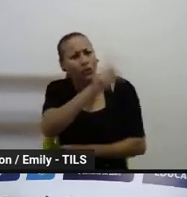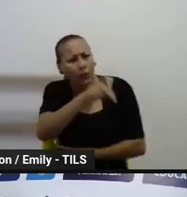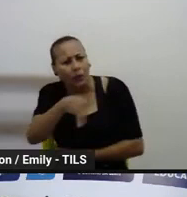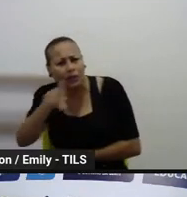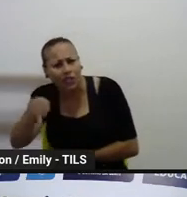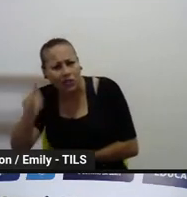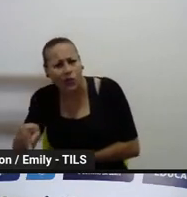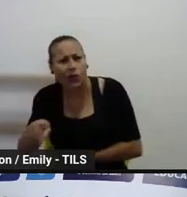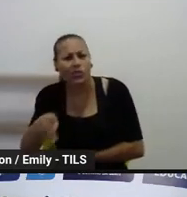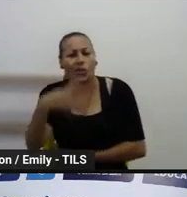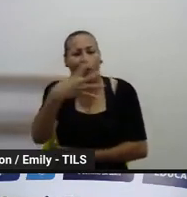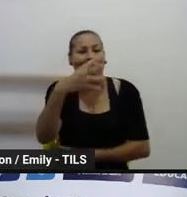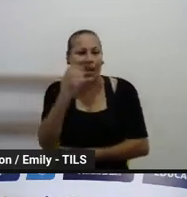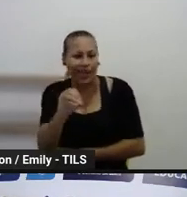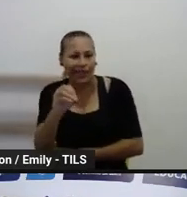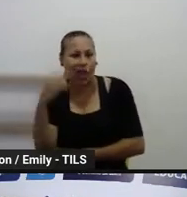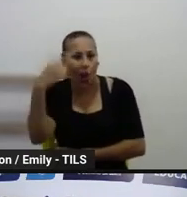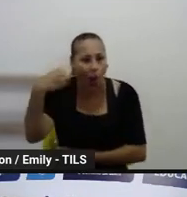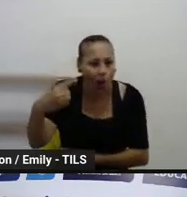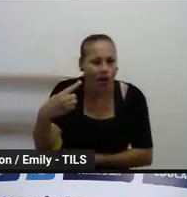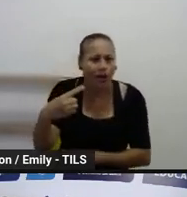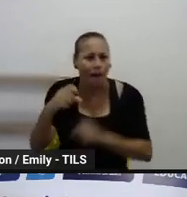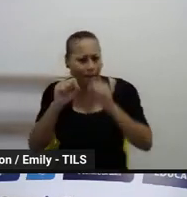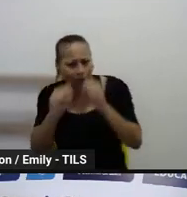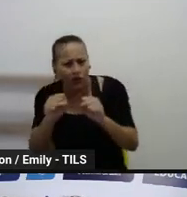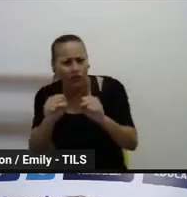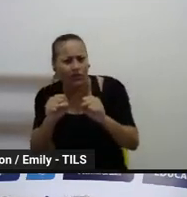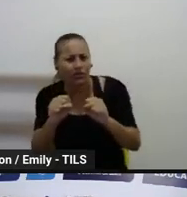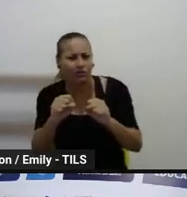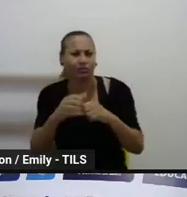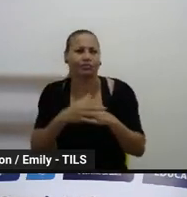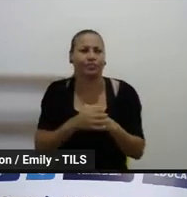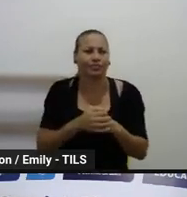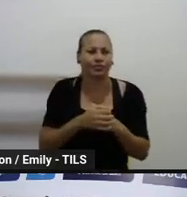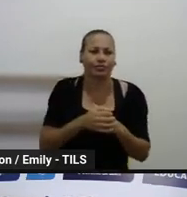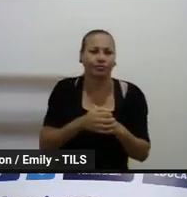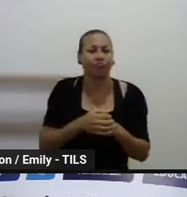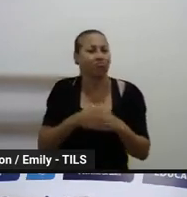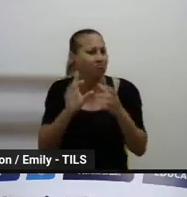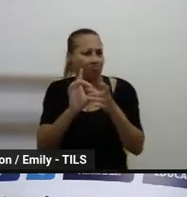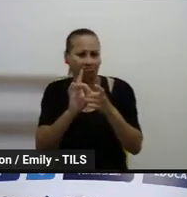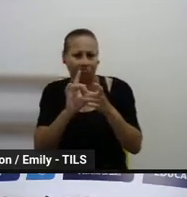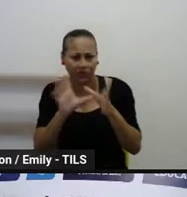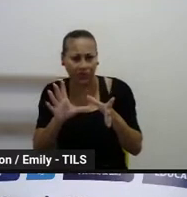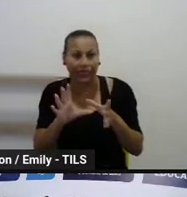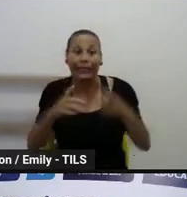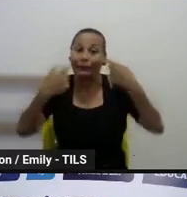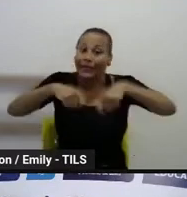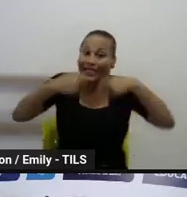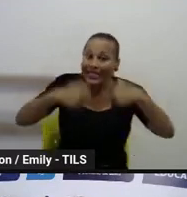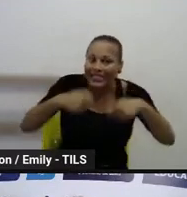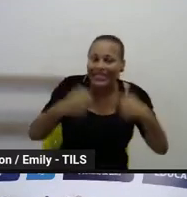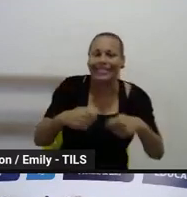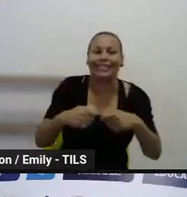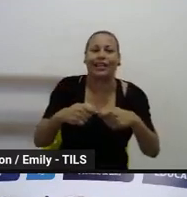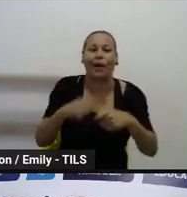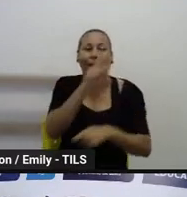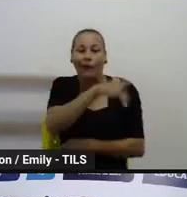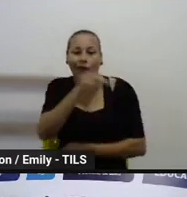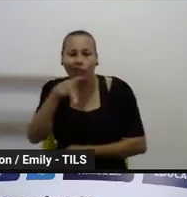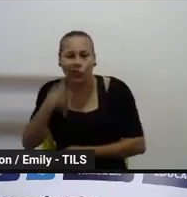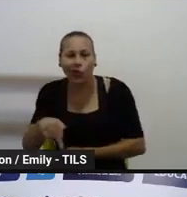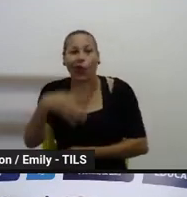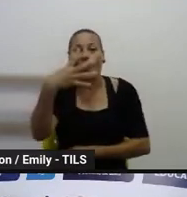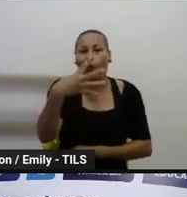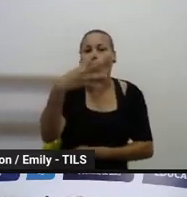enquadrado? ó, o que fala no edital é que tem a disponibilidade de 40 horas, certo? Então, o professor